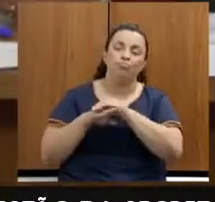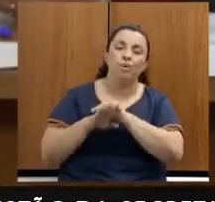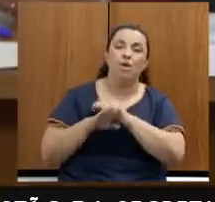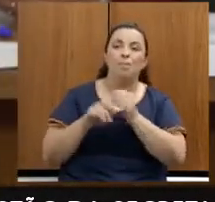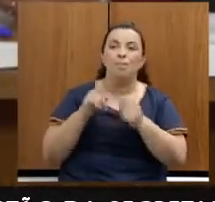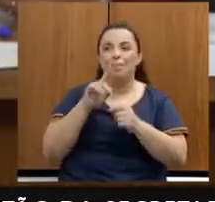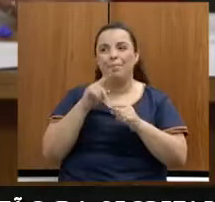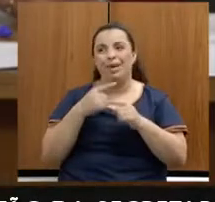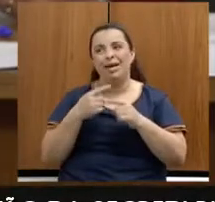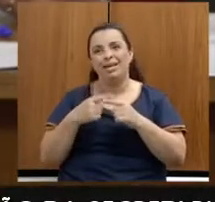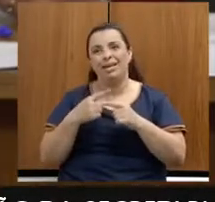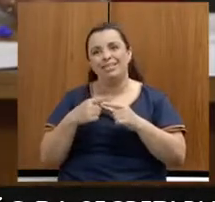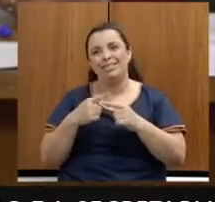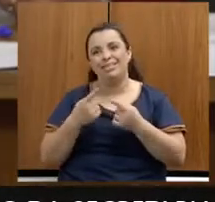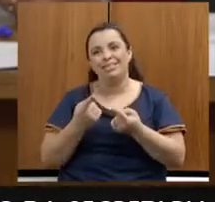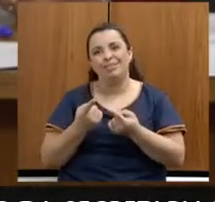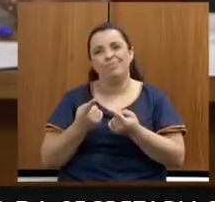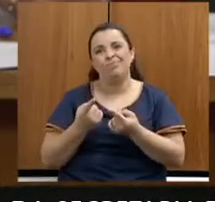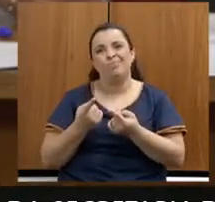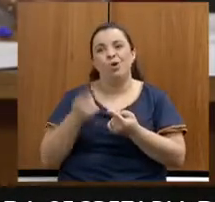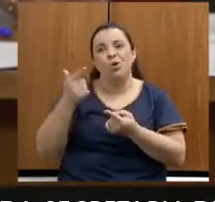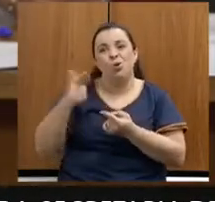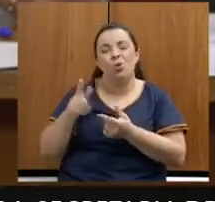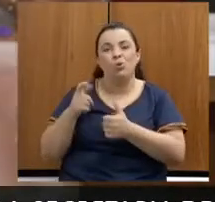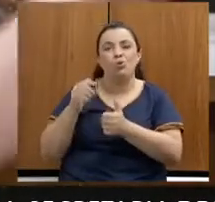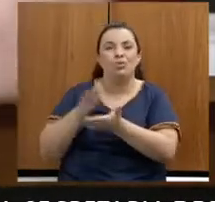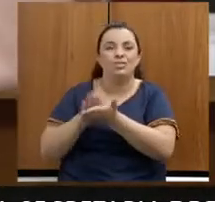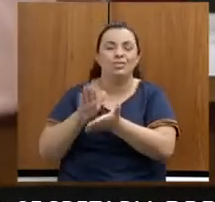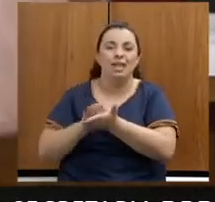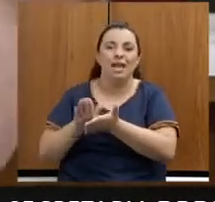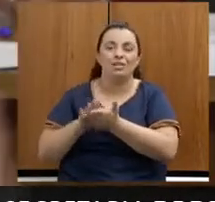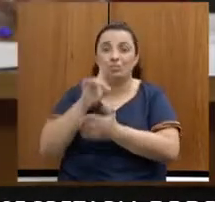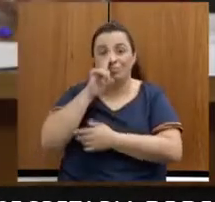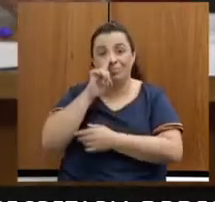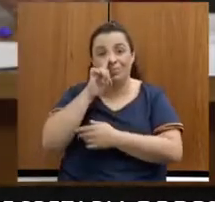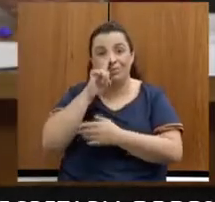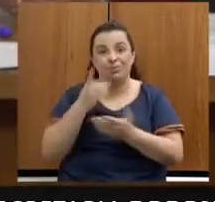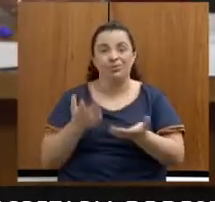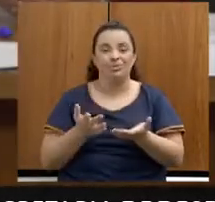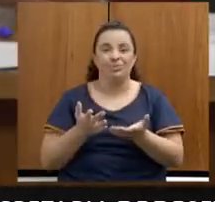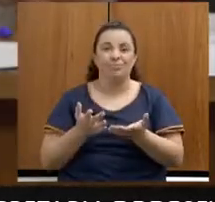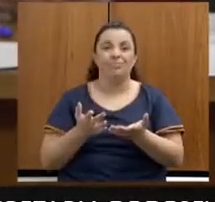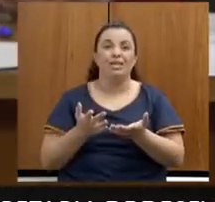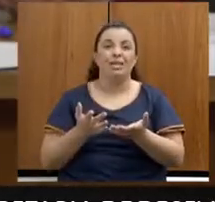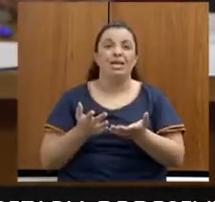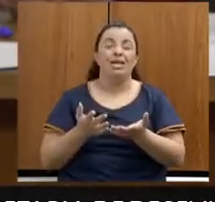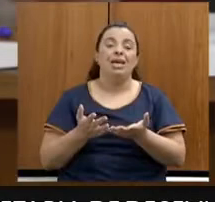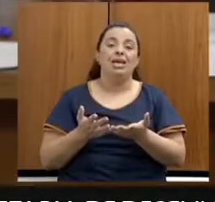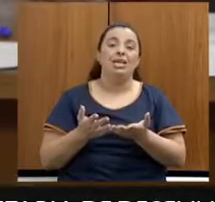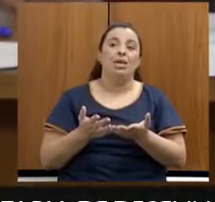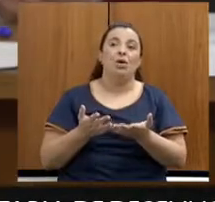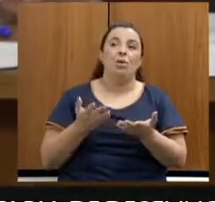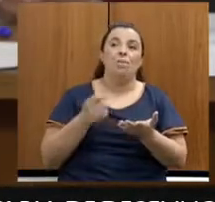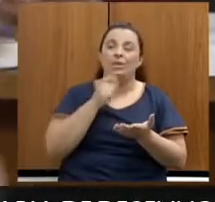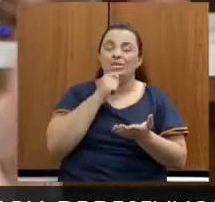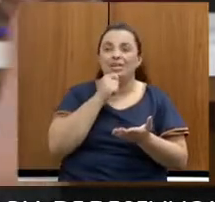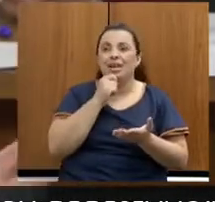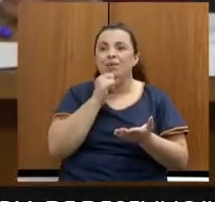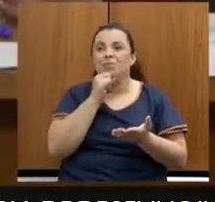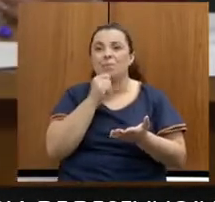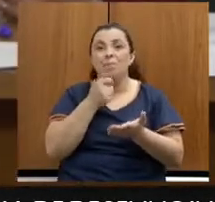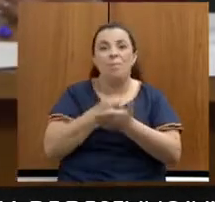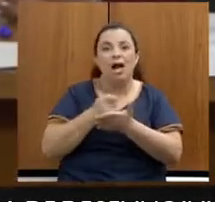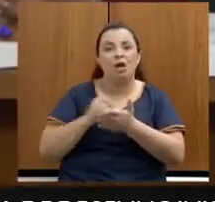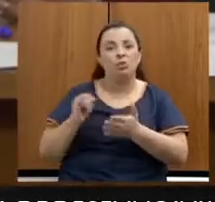Então, sem um regime de recuperação fiscal que nos alivie e tire a faca do pescoço com esse pagamento dessa dívida de juros, nós não